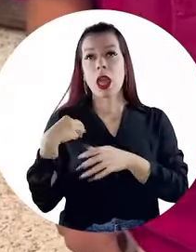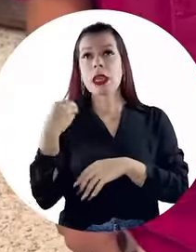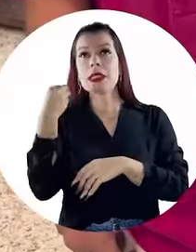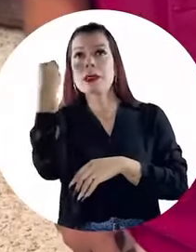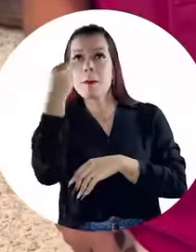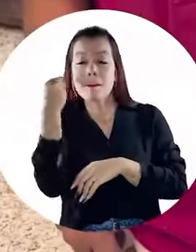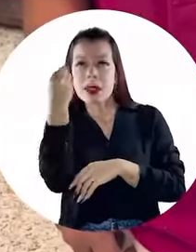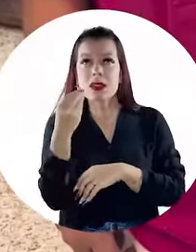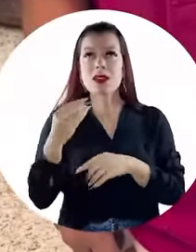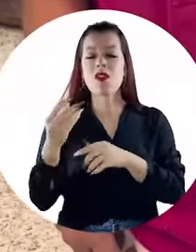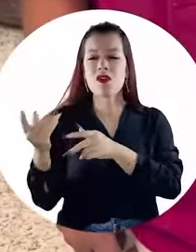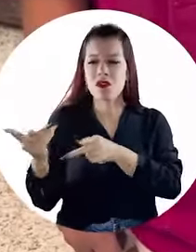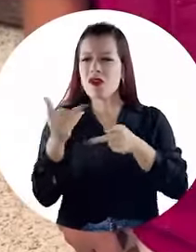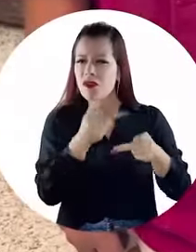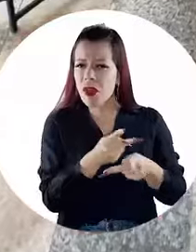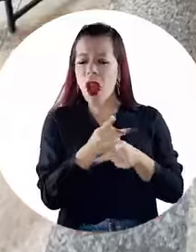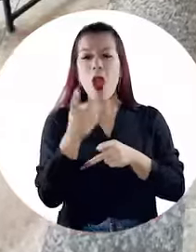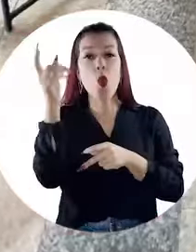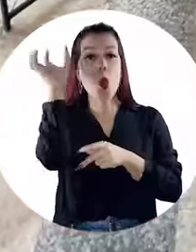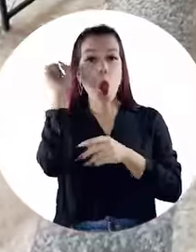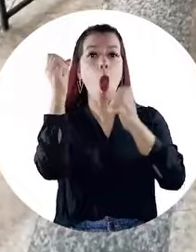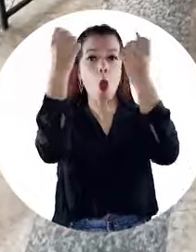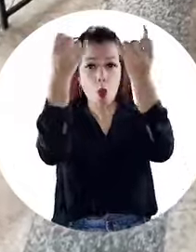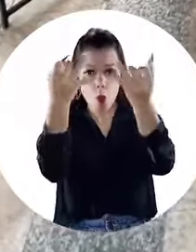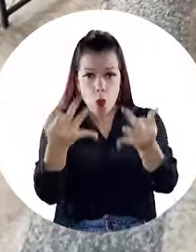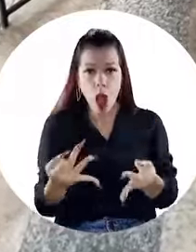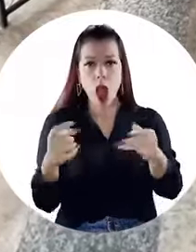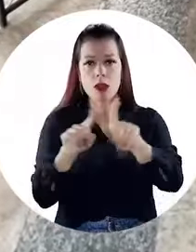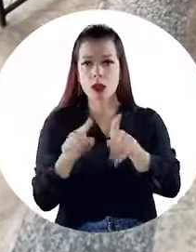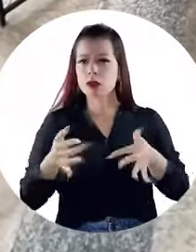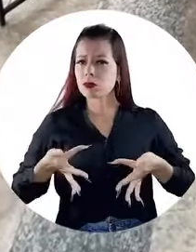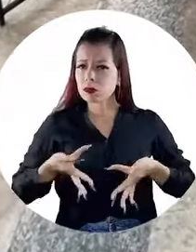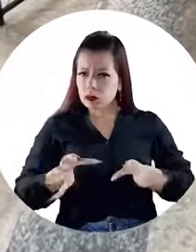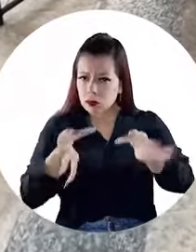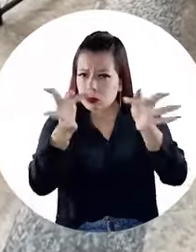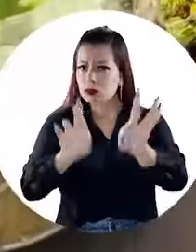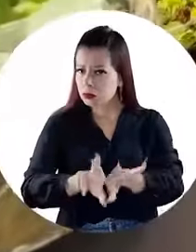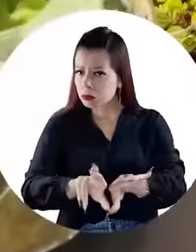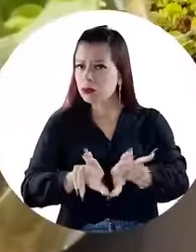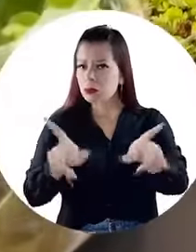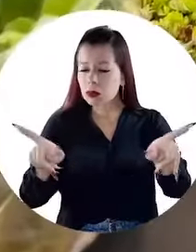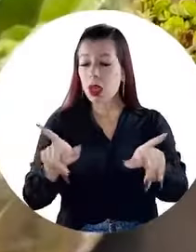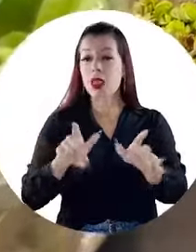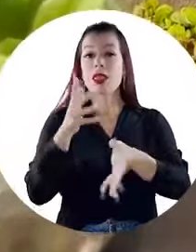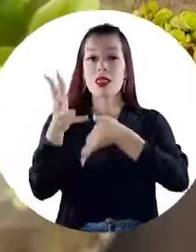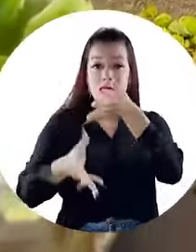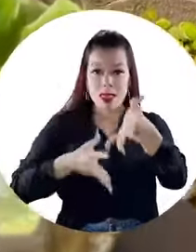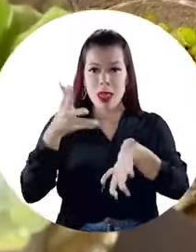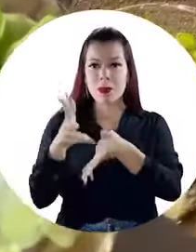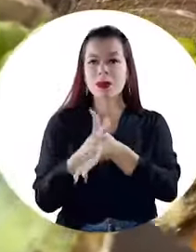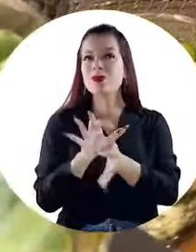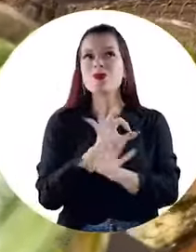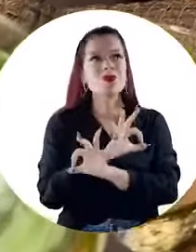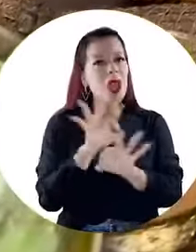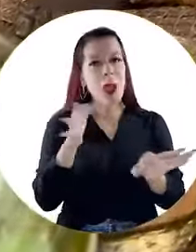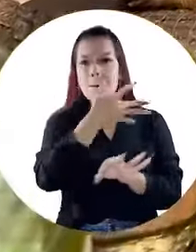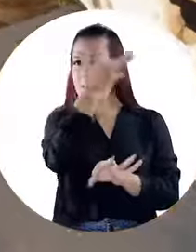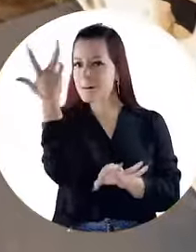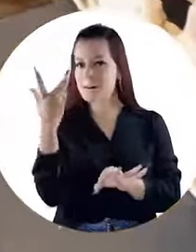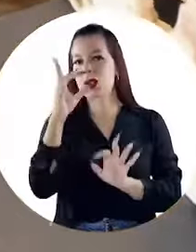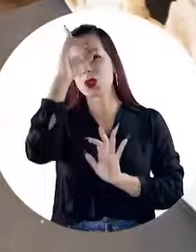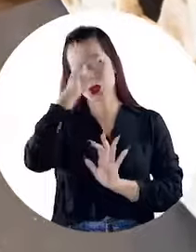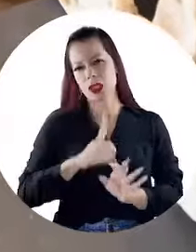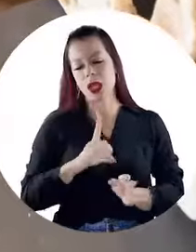experiência de visitar o Bioparque com audiodescrição, com as tecnologias assistivas, com libras, é